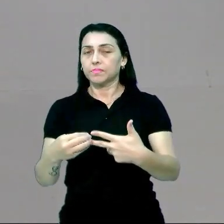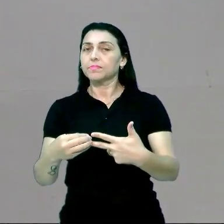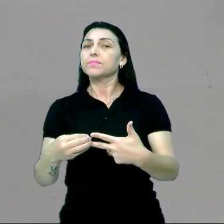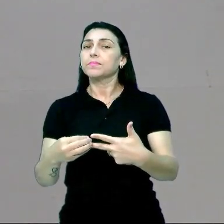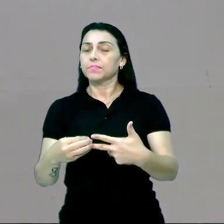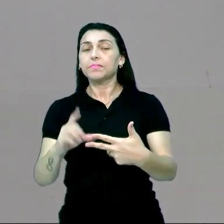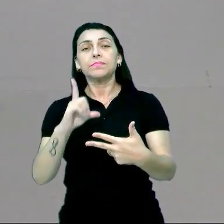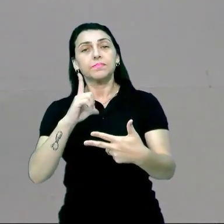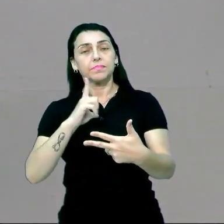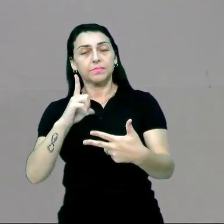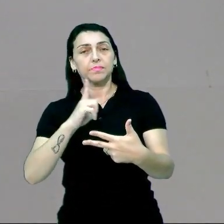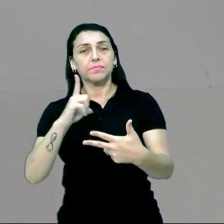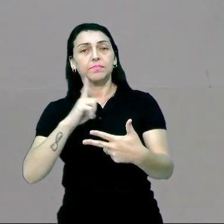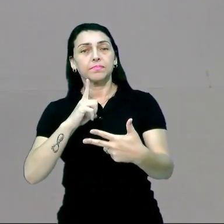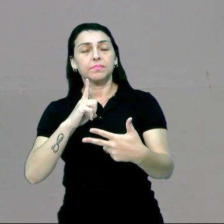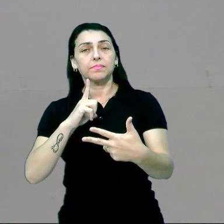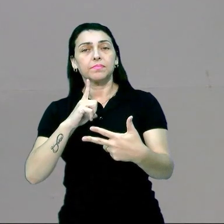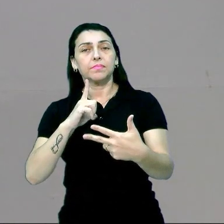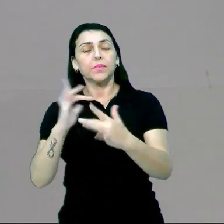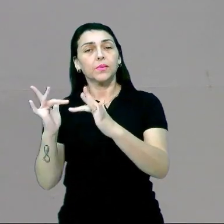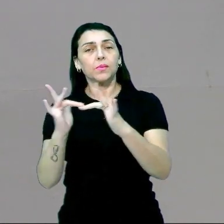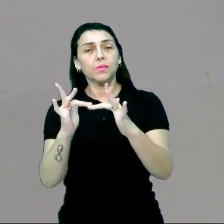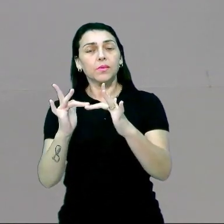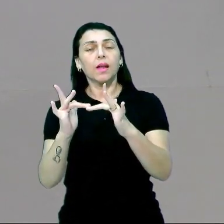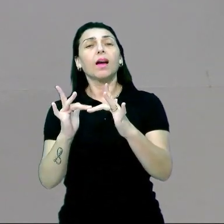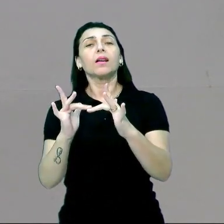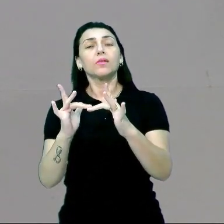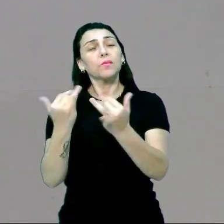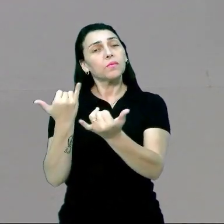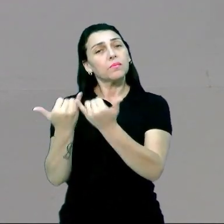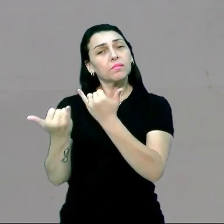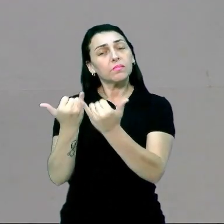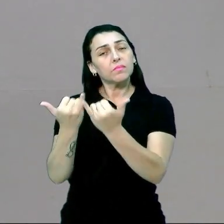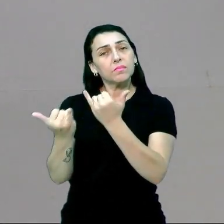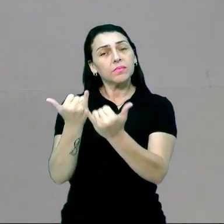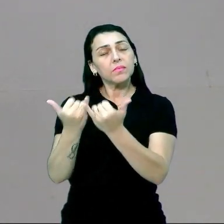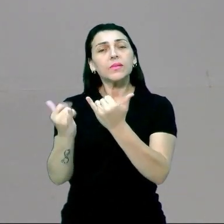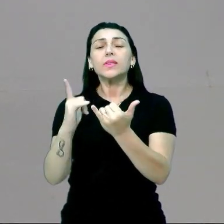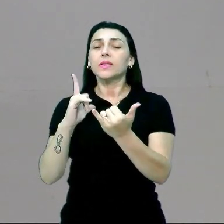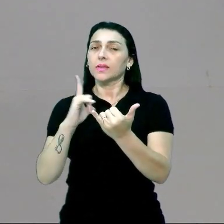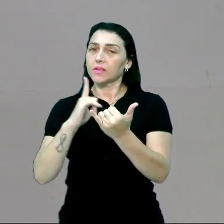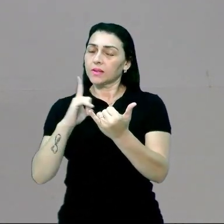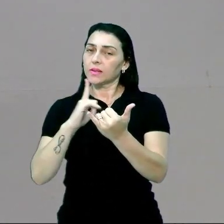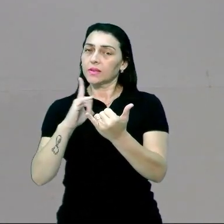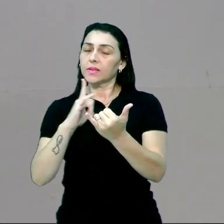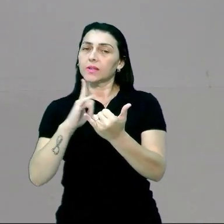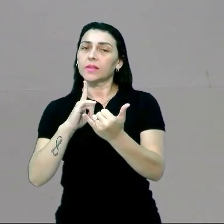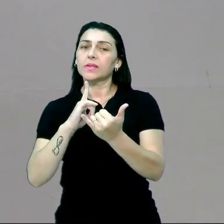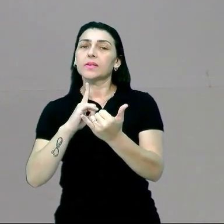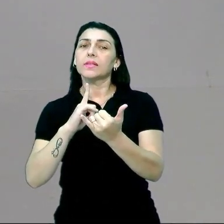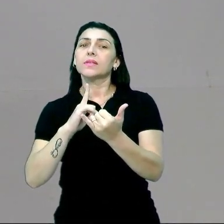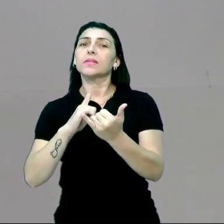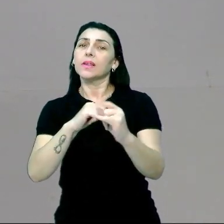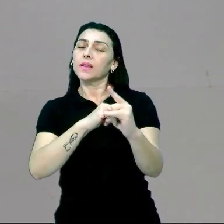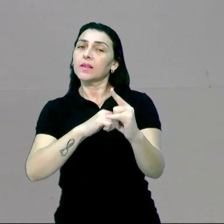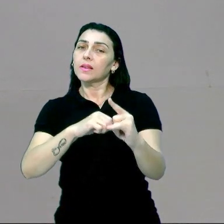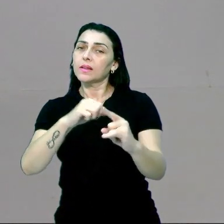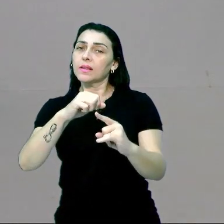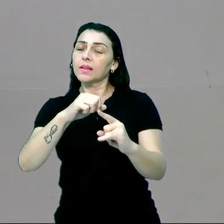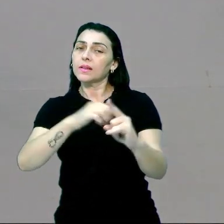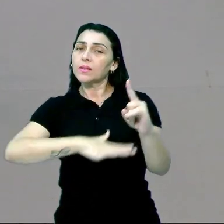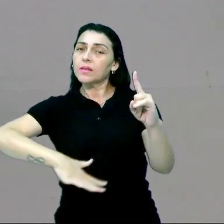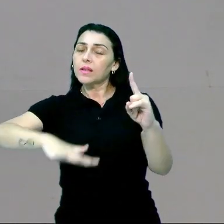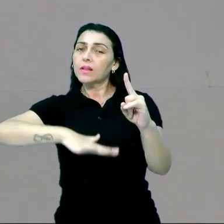Enem e que tem sintonia, que tem familiaridade, que bebem na fonte, digamos assim, da Sociologia.